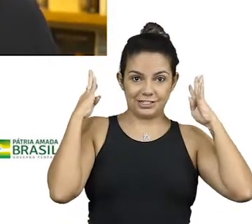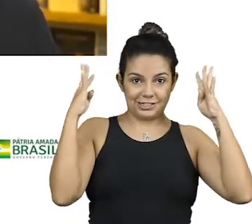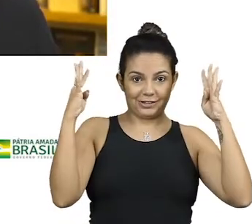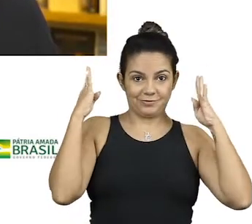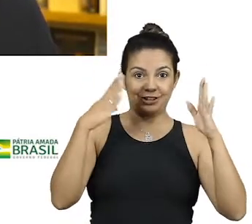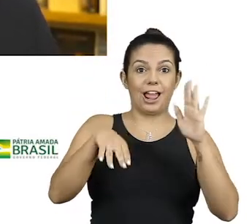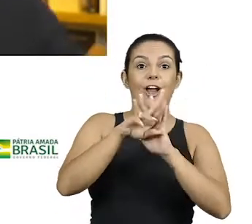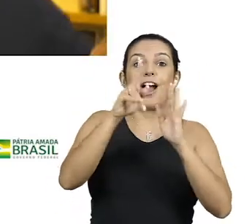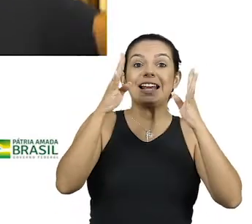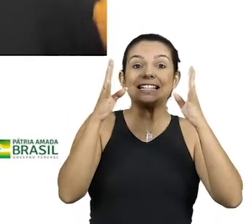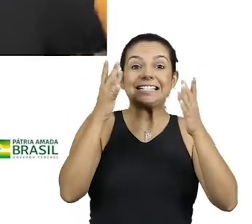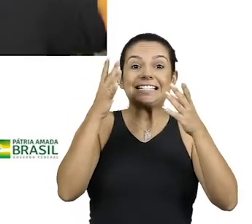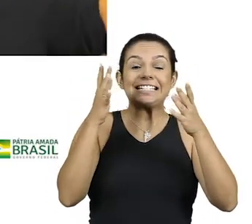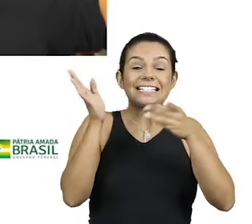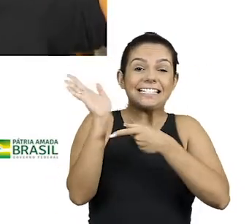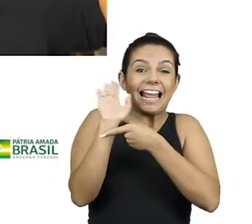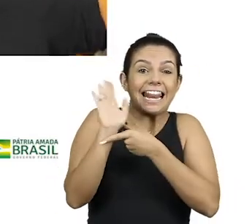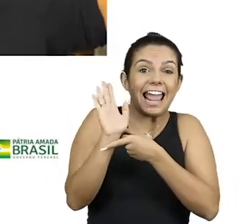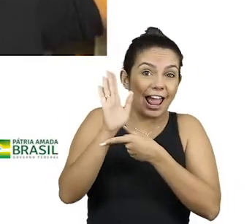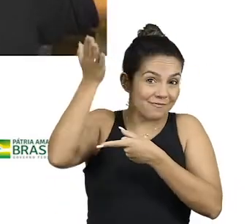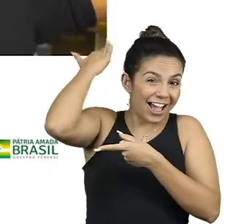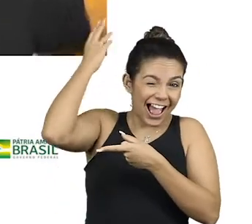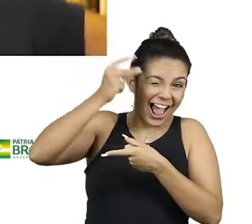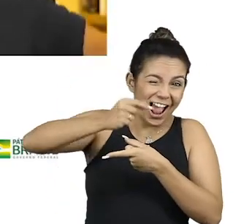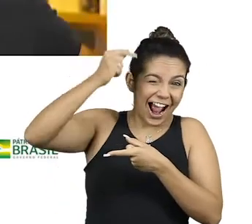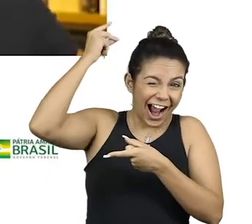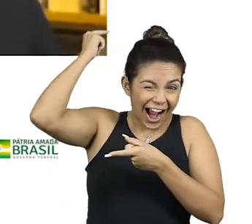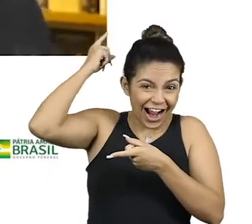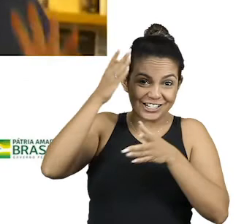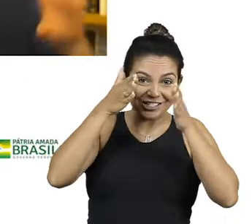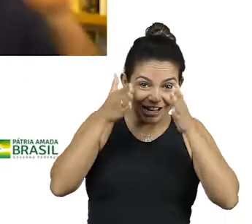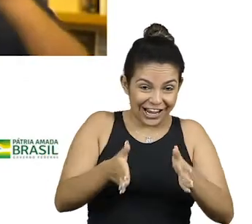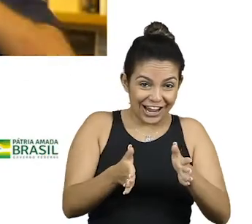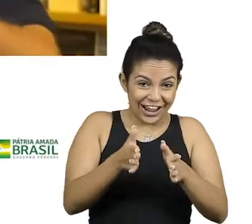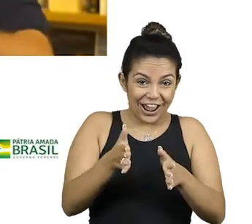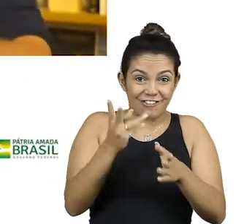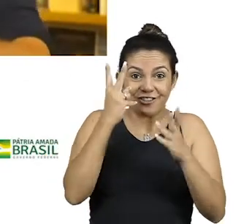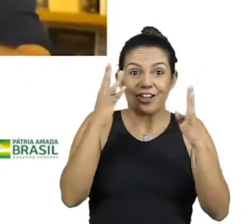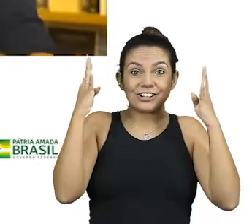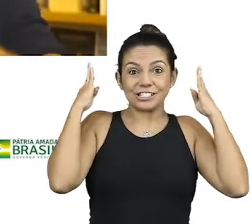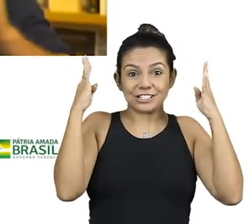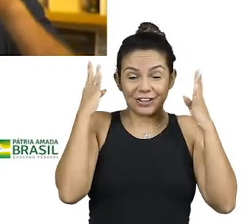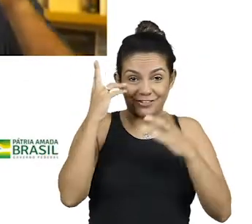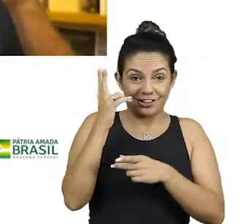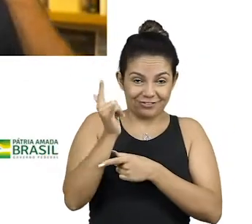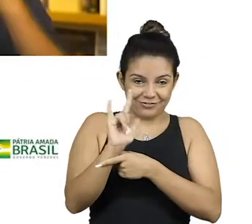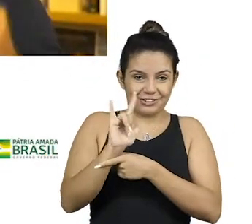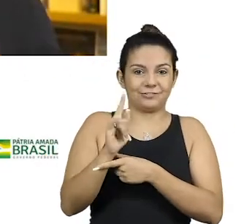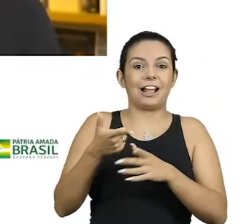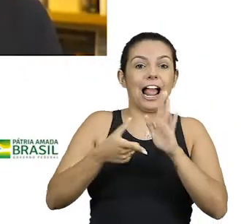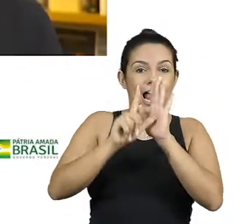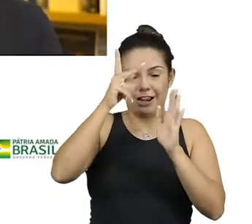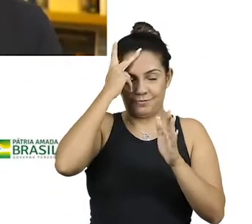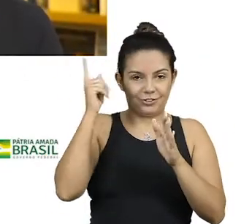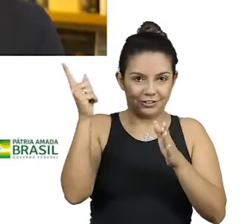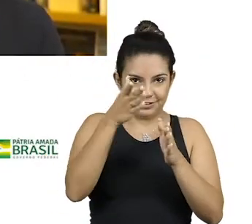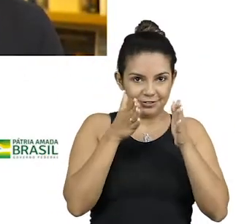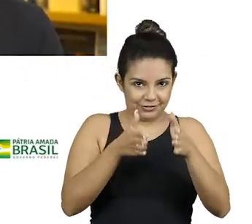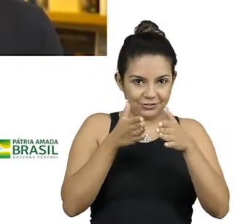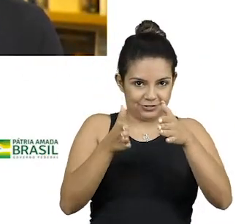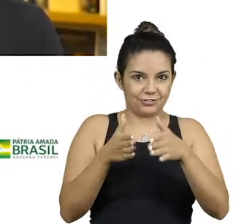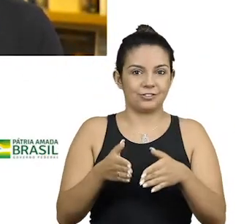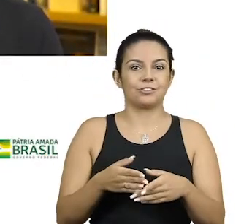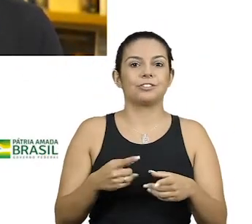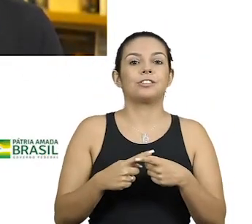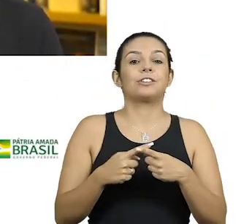cinema, não é filminho, não. Dois caminhões. Ele falou, peraí, antes do pessoal entrar, vem aqui que eu vou te explicar por que